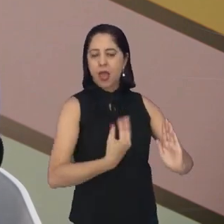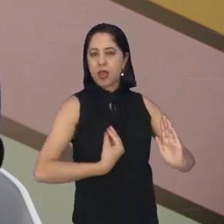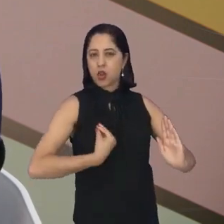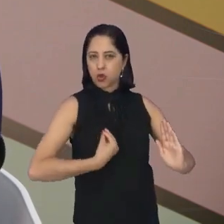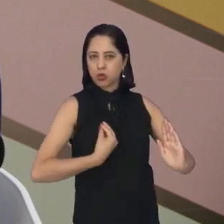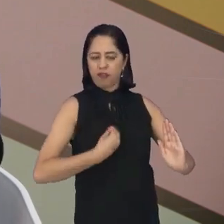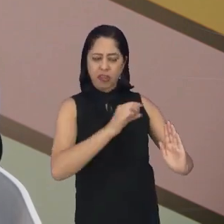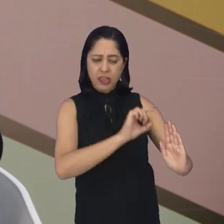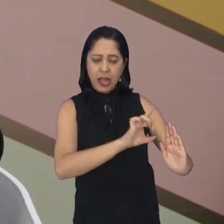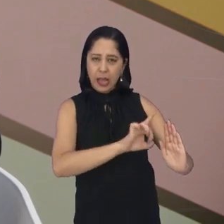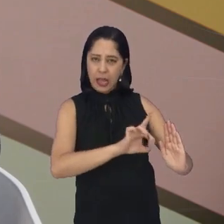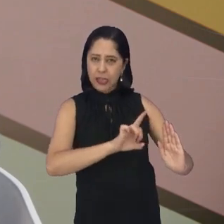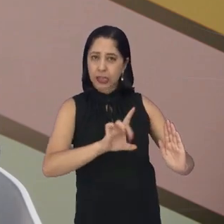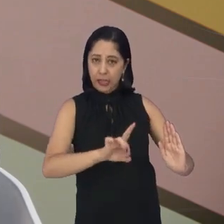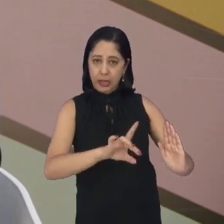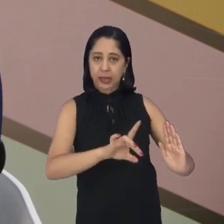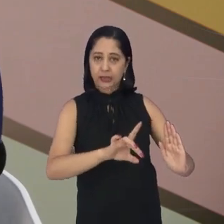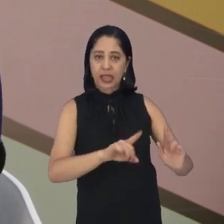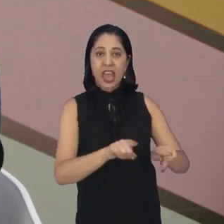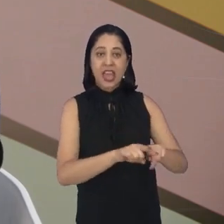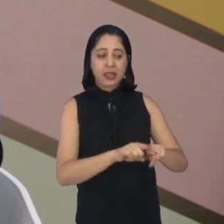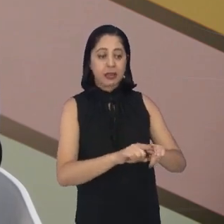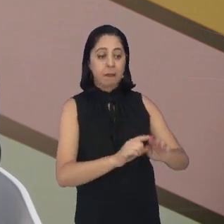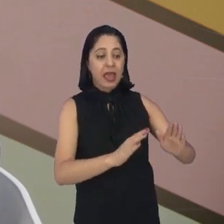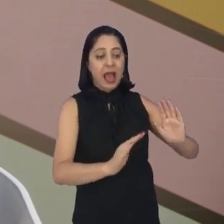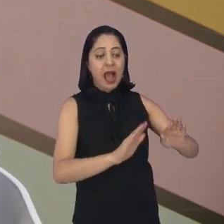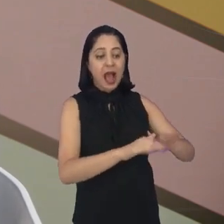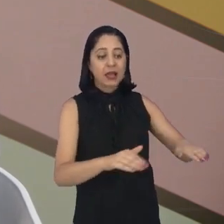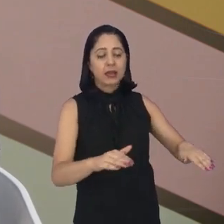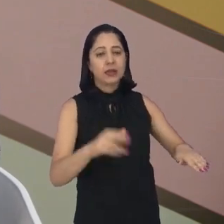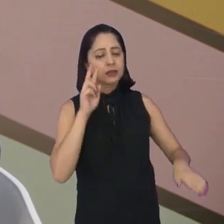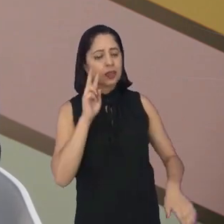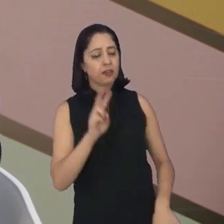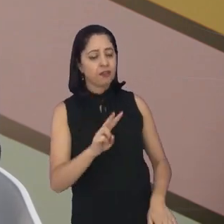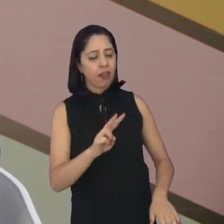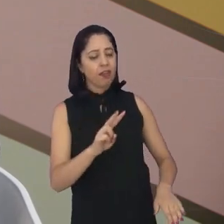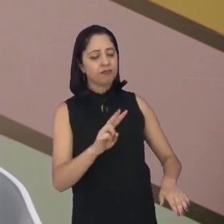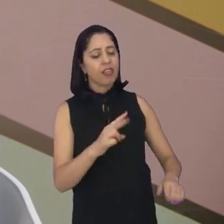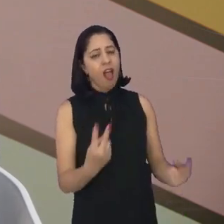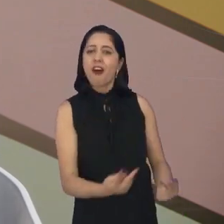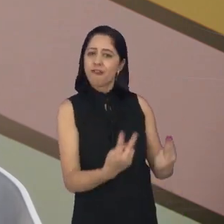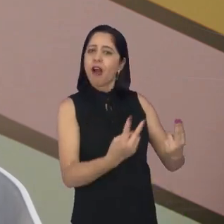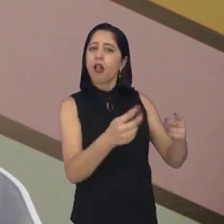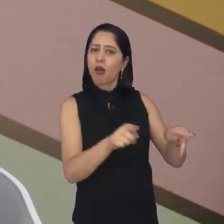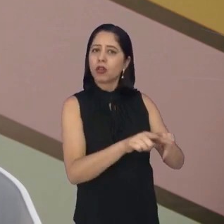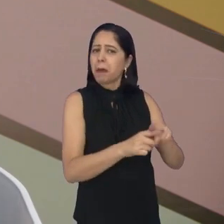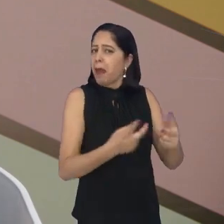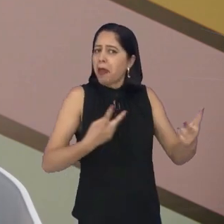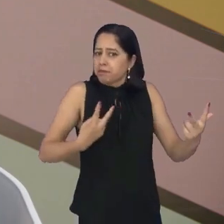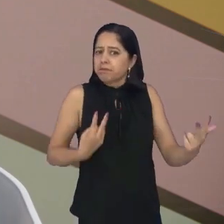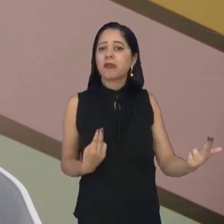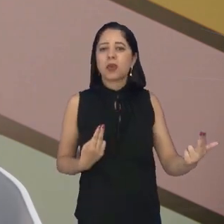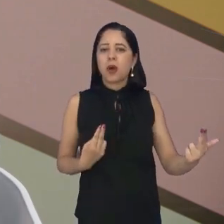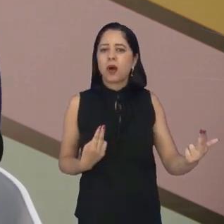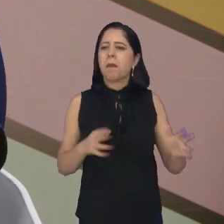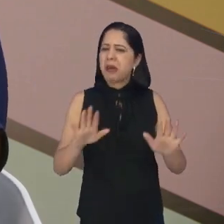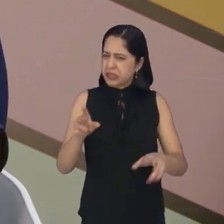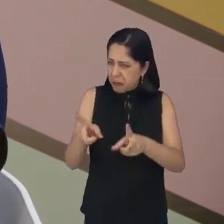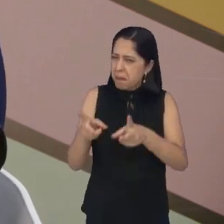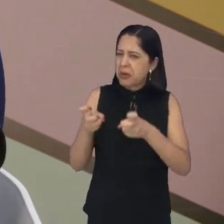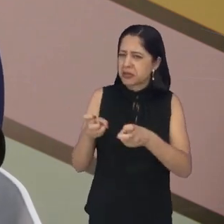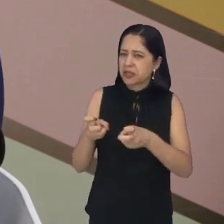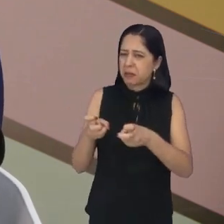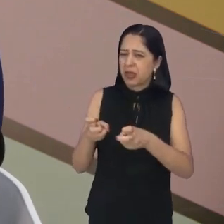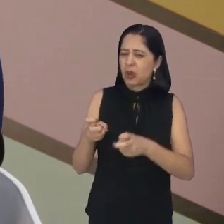o seu desenvolvimento, aquilo que ela pode nos oferecer. E olhar pra criança com igual valor, né? Porque eu não sei se você já reparou, mas